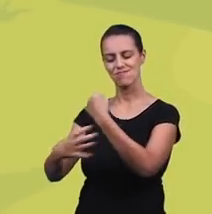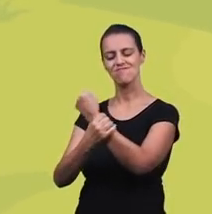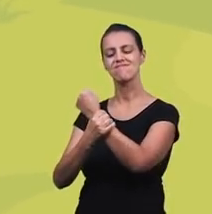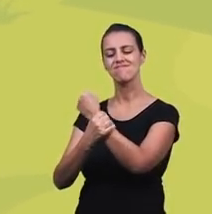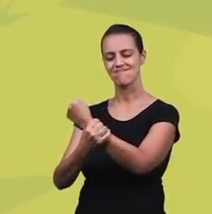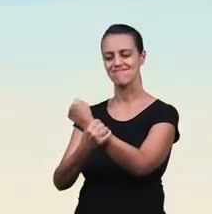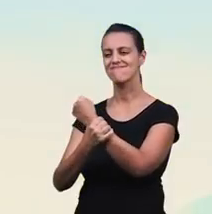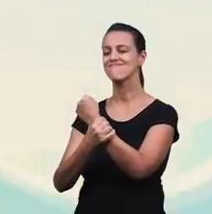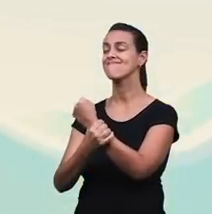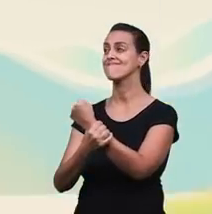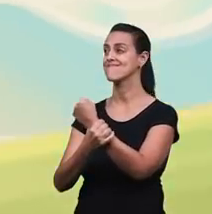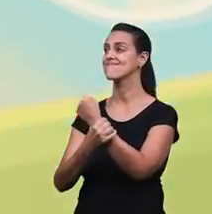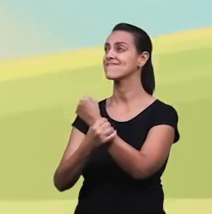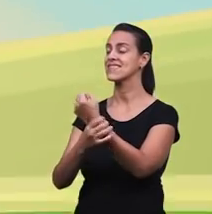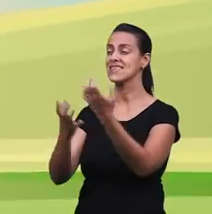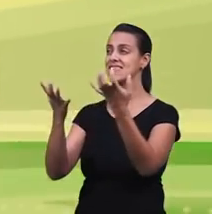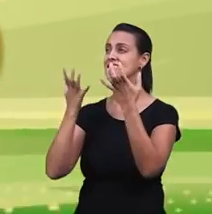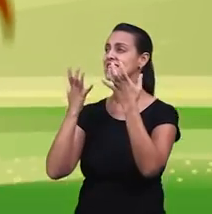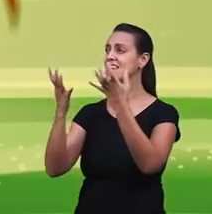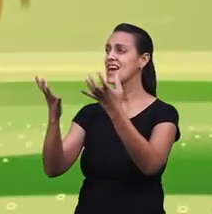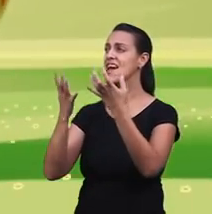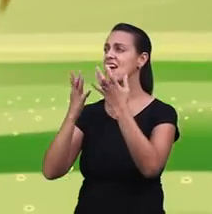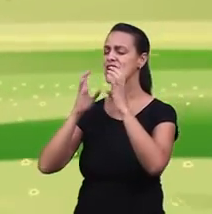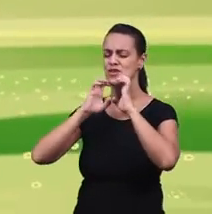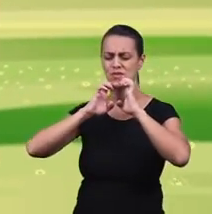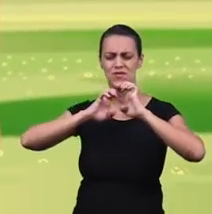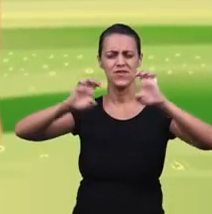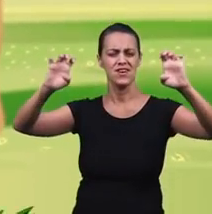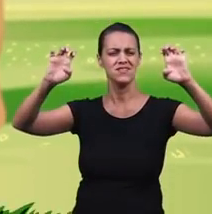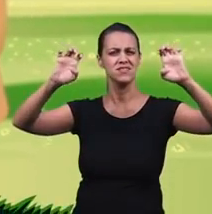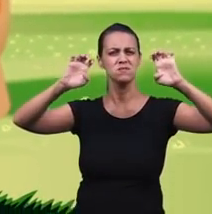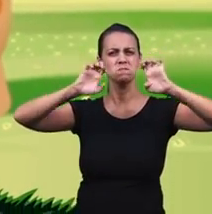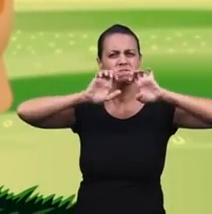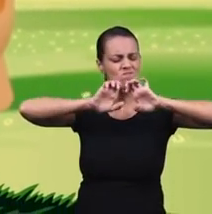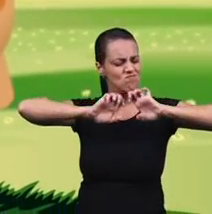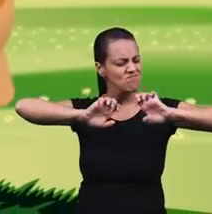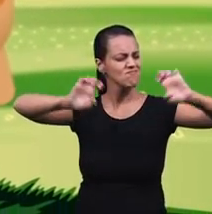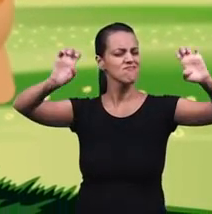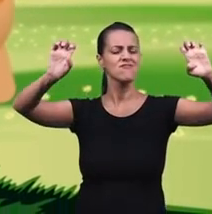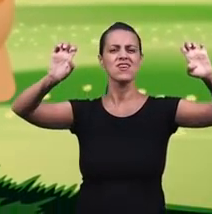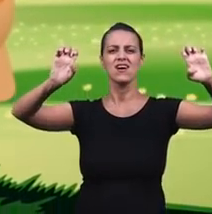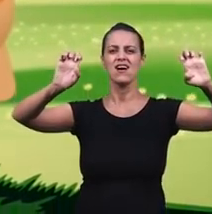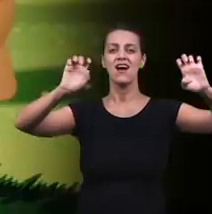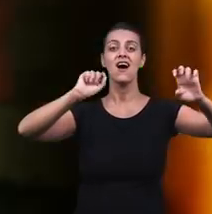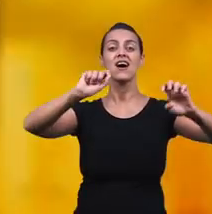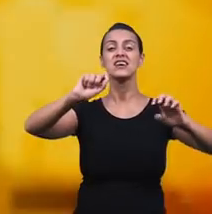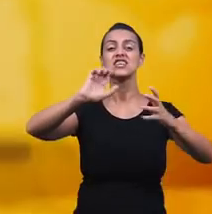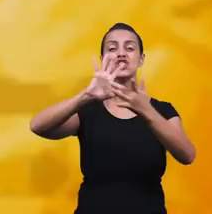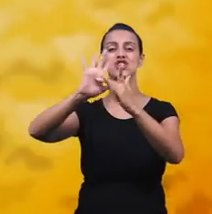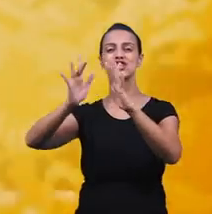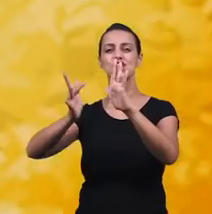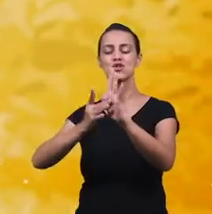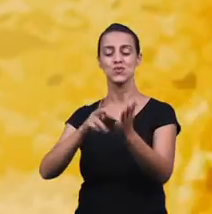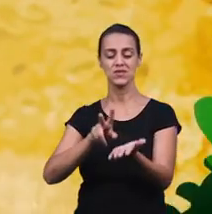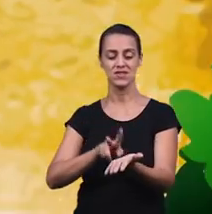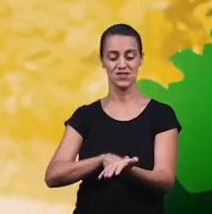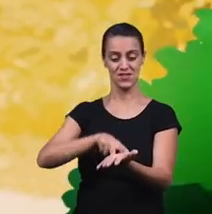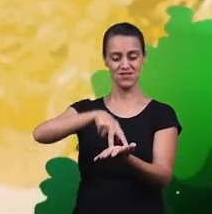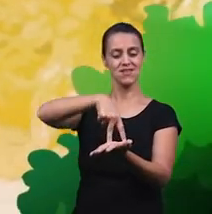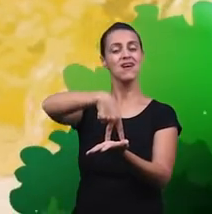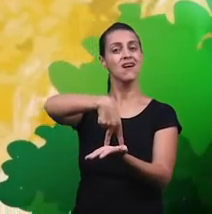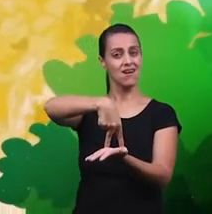seguro Quero proclamar em alta voz Jesus